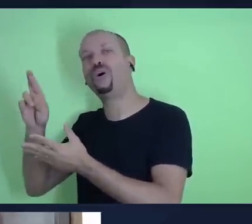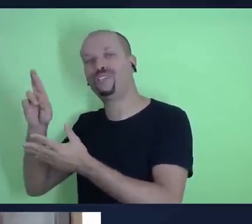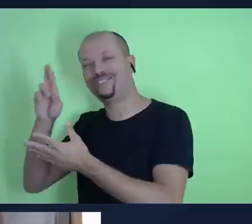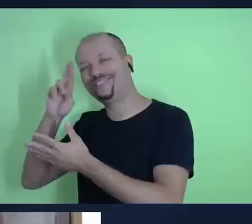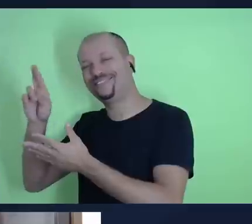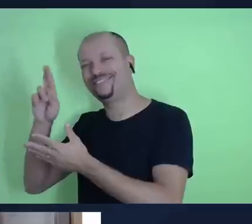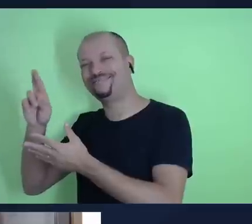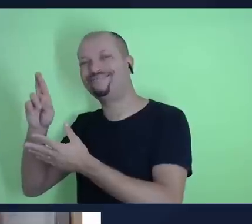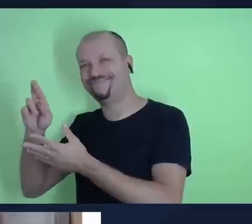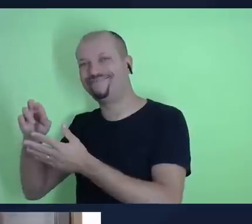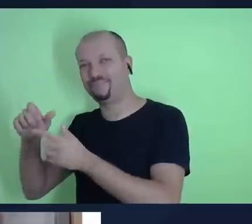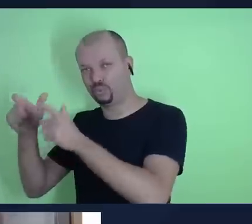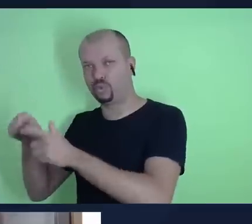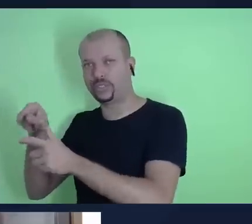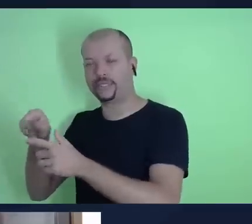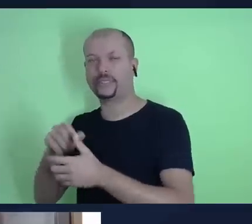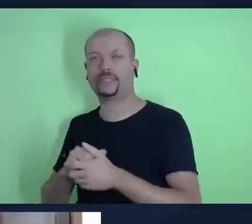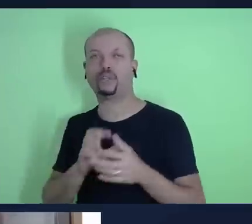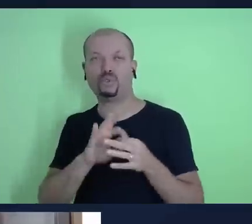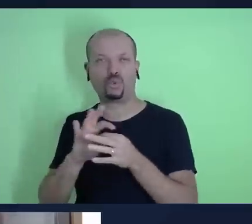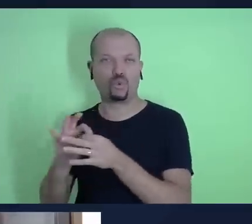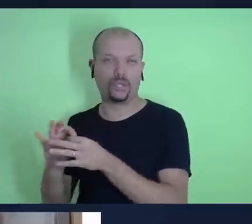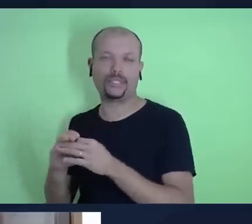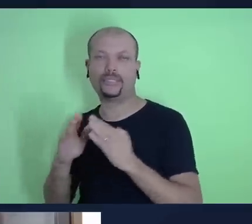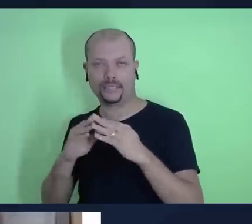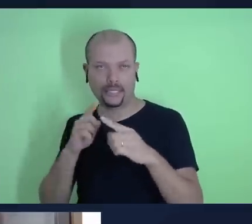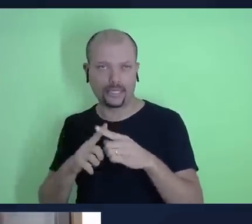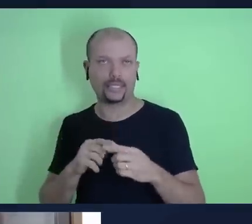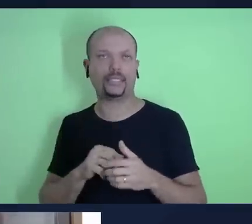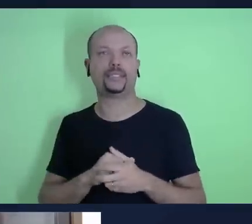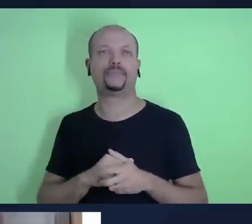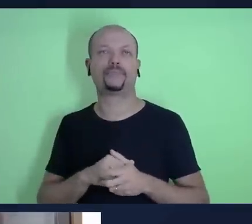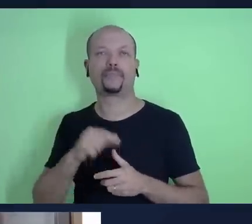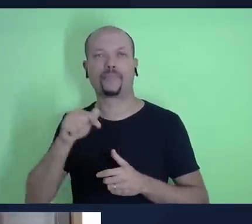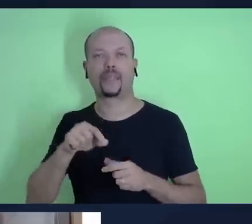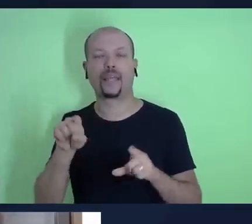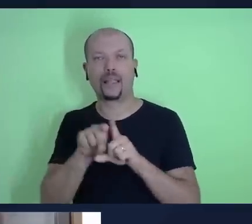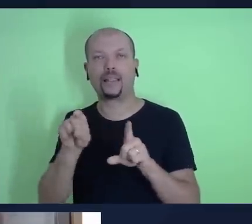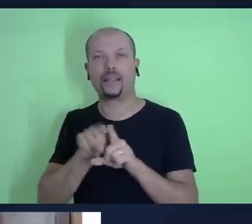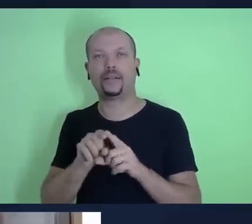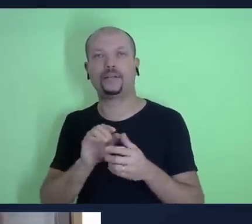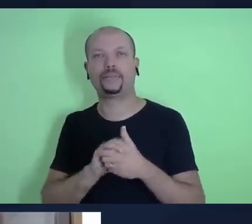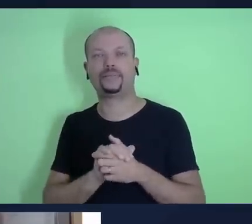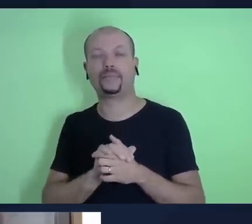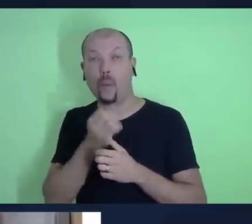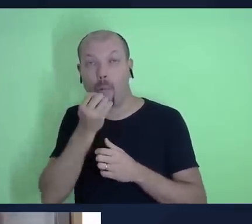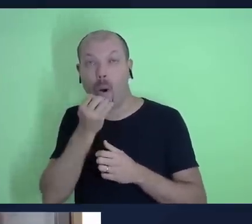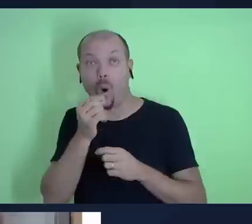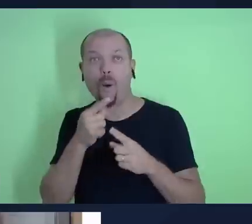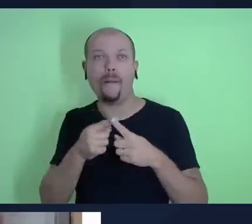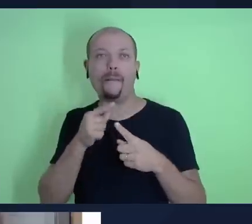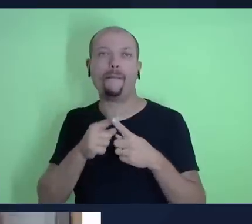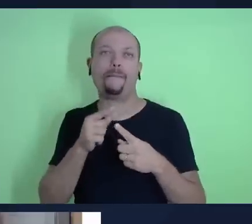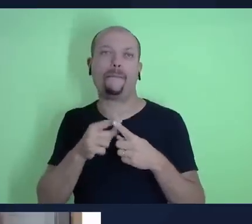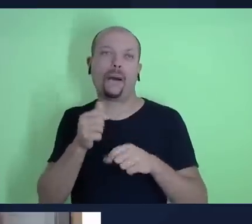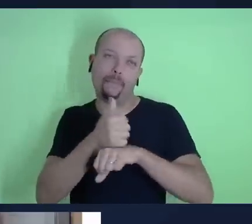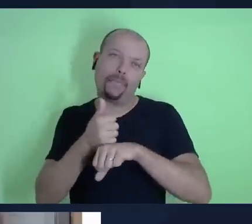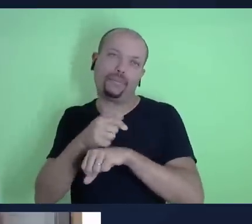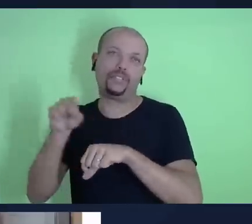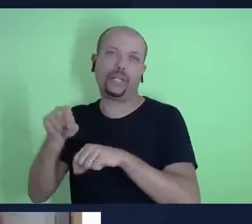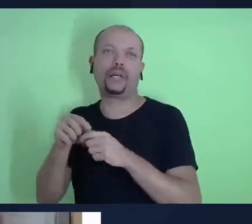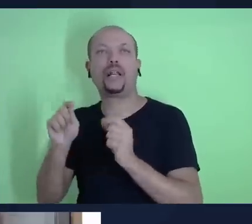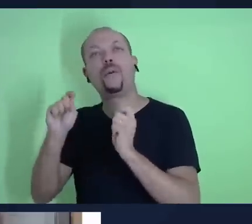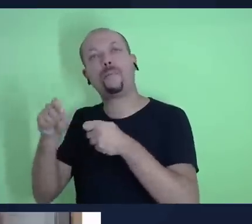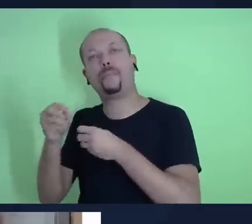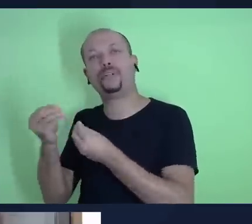veja no nosso contexto e no nosso contexto é considerado até como vantajoso para esses profissionais quando eles podem deixar em